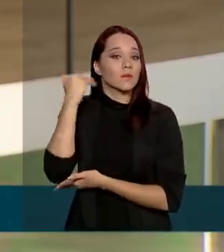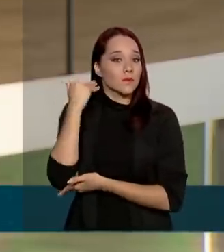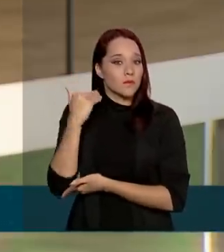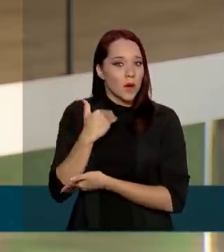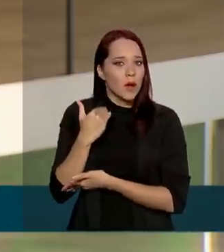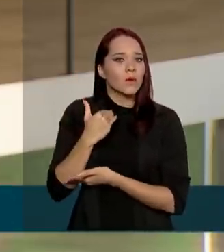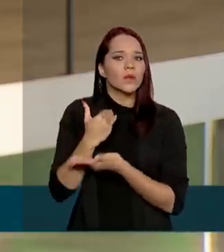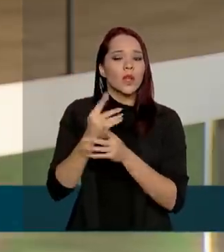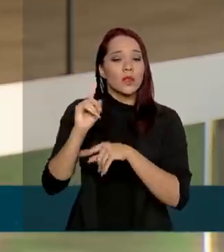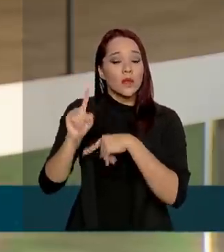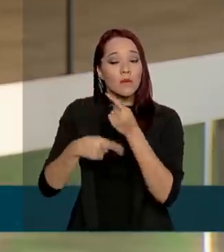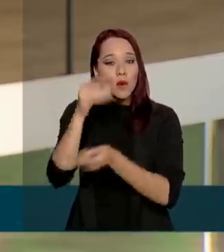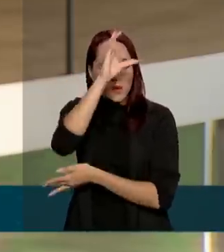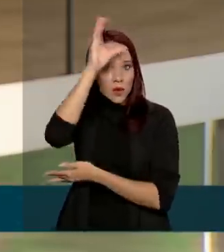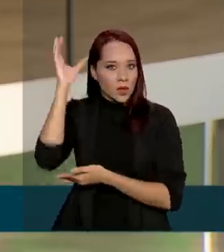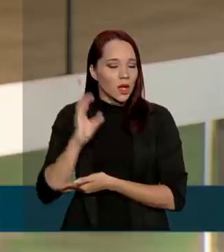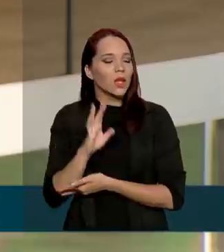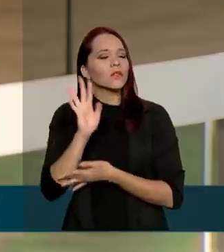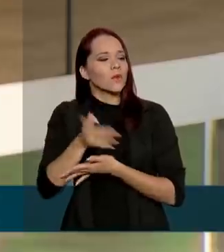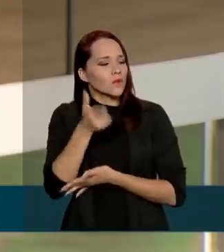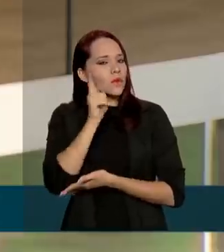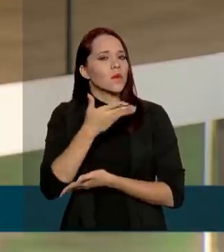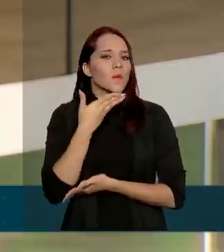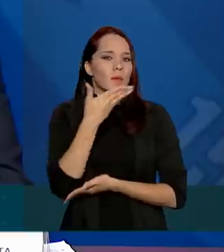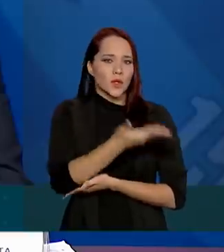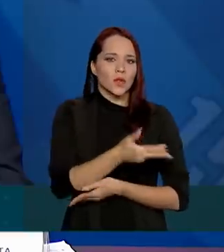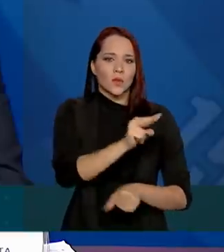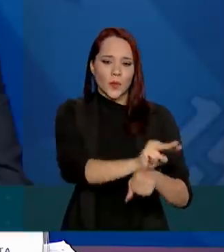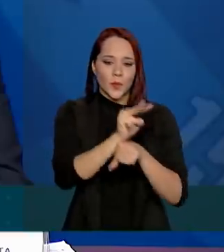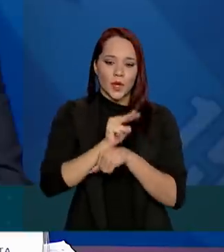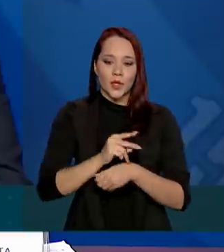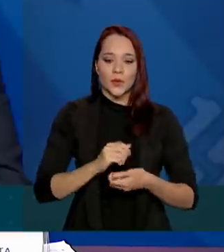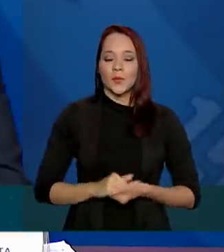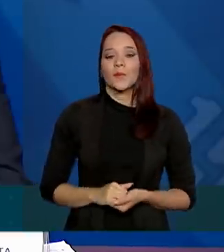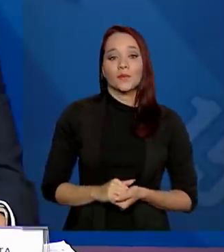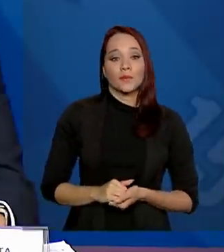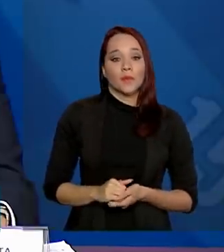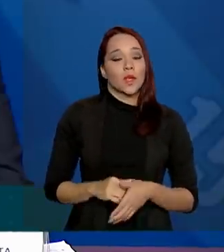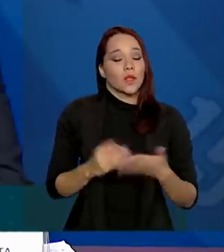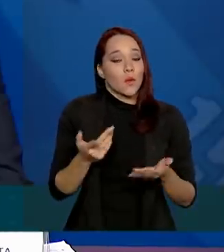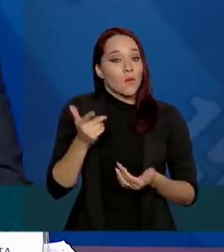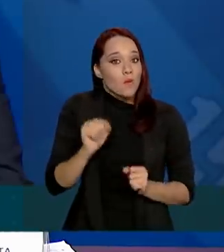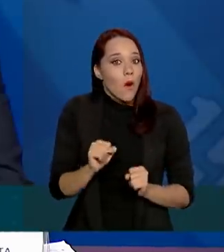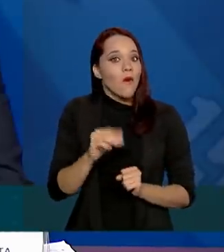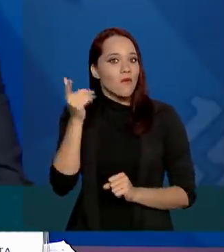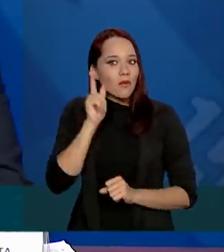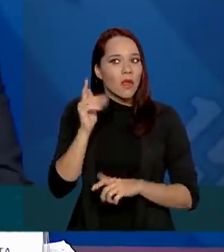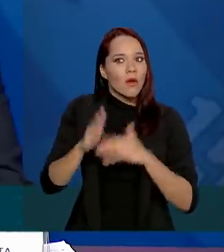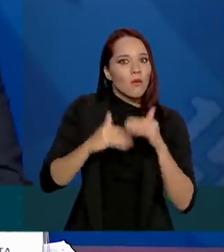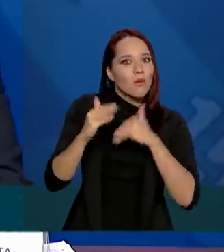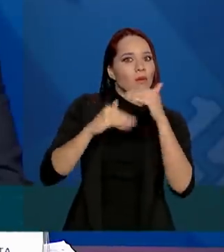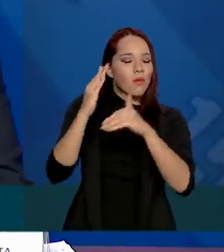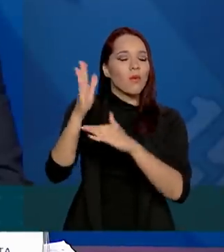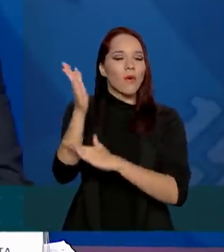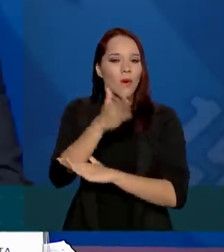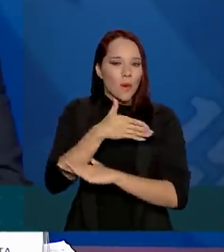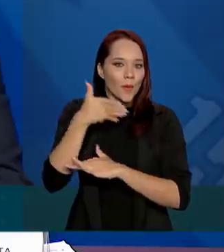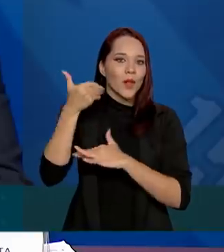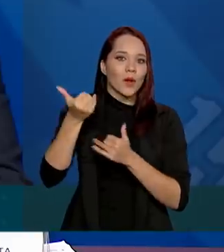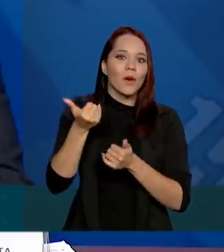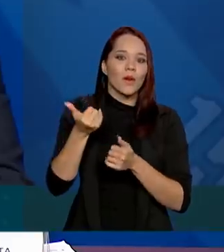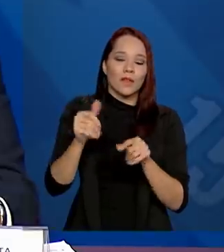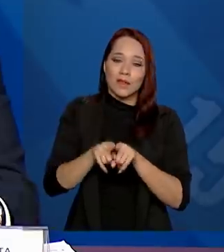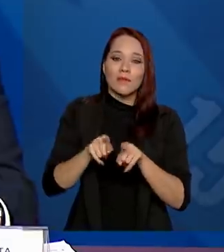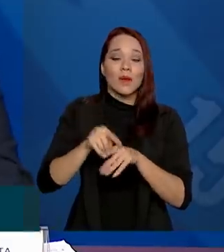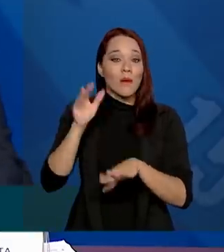assim que o cliente fizer o pedido de crédito. Nós podemos estar retomando a economia com maior desenvoltura comercial, com